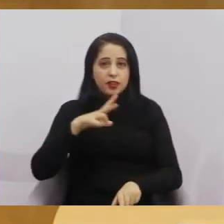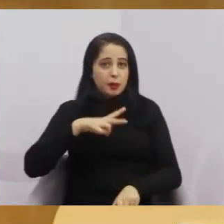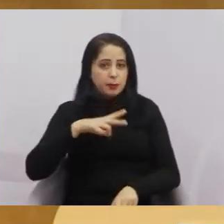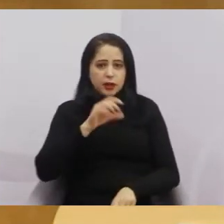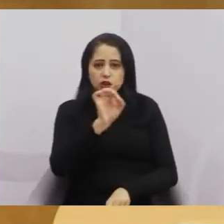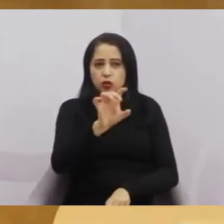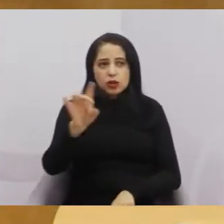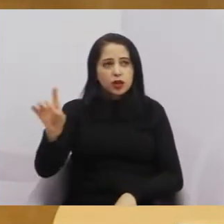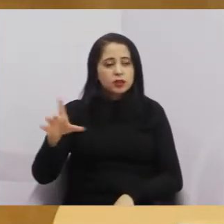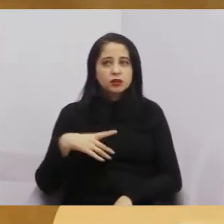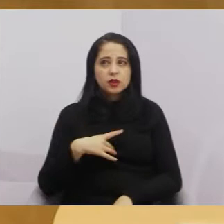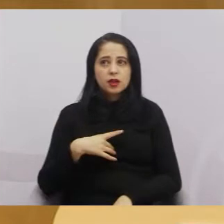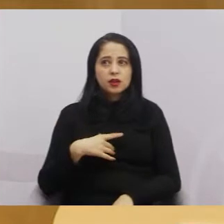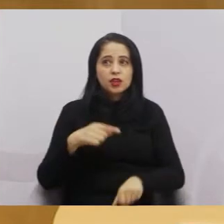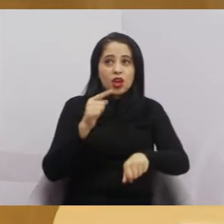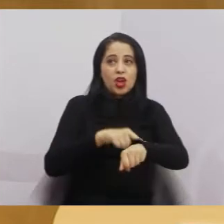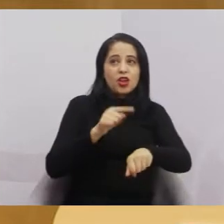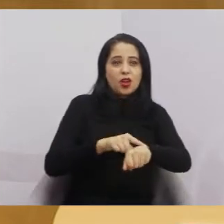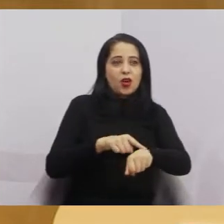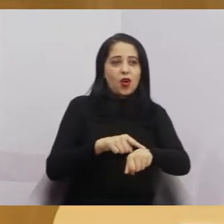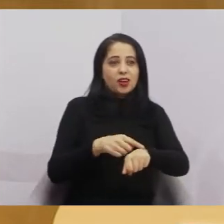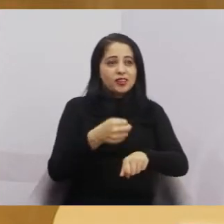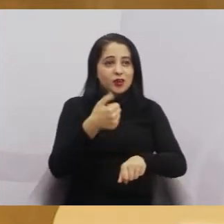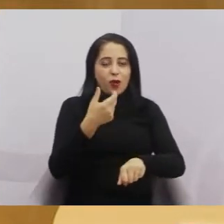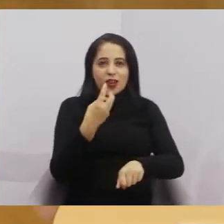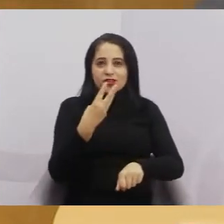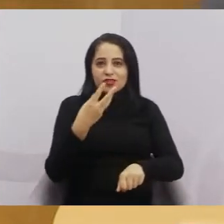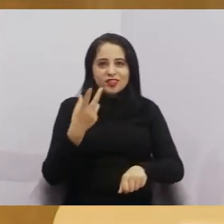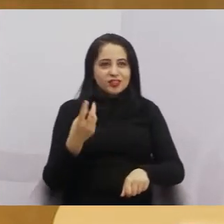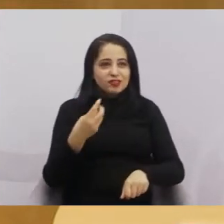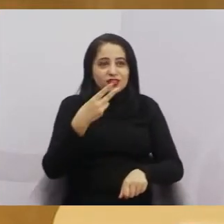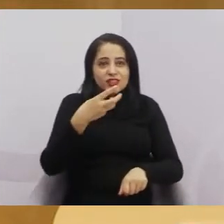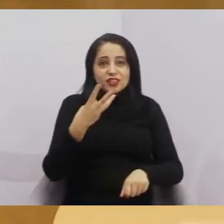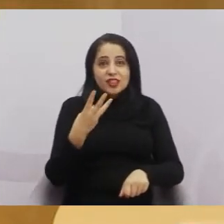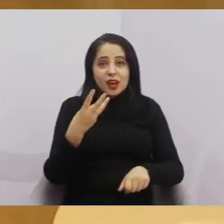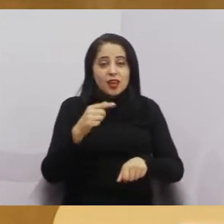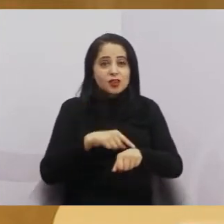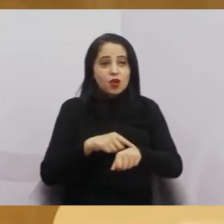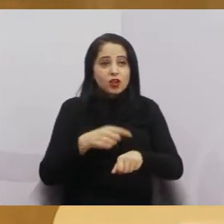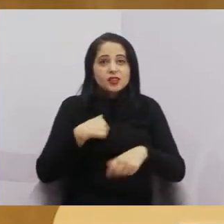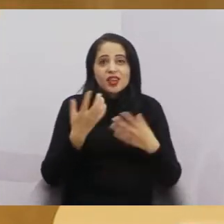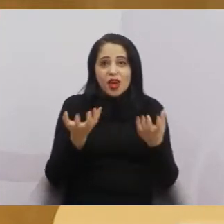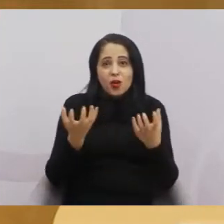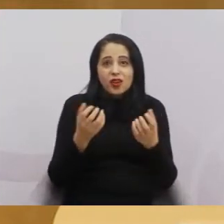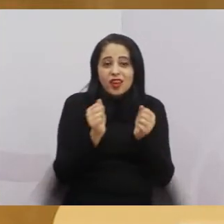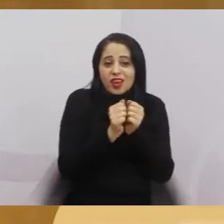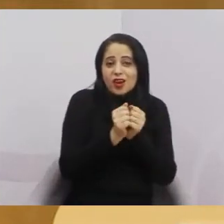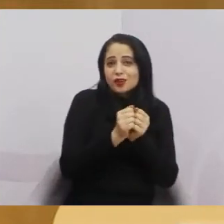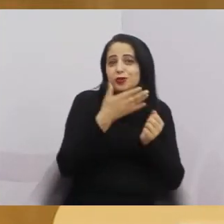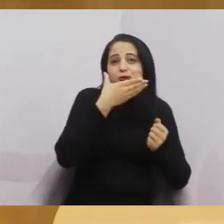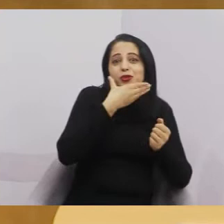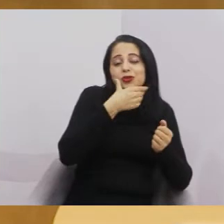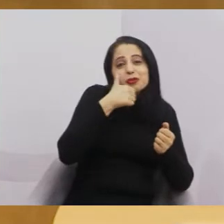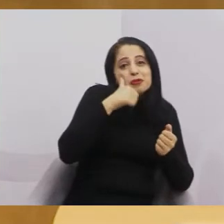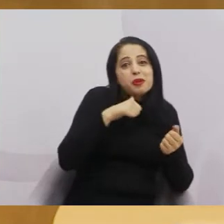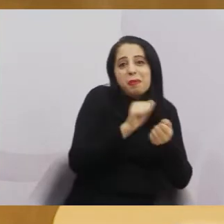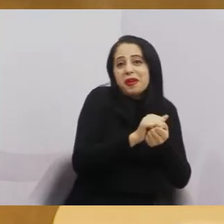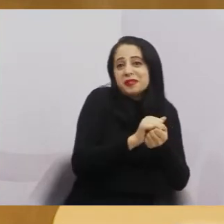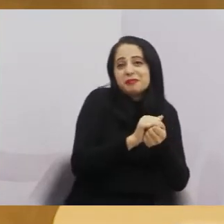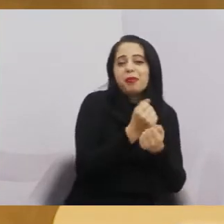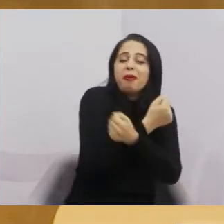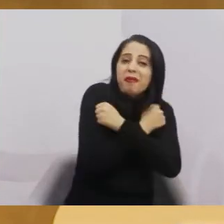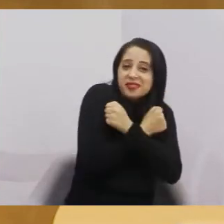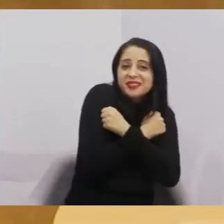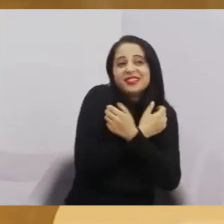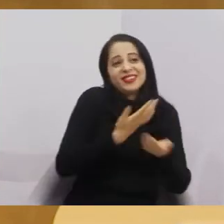Eu queria estar agarrado com o meu mozão agora. Onde eu estou? Não, é verdade. Não, você não